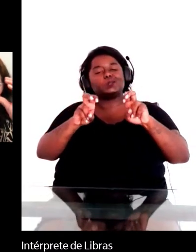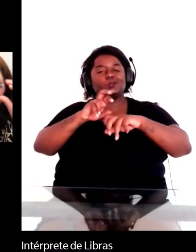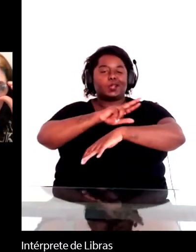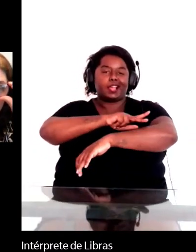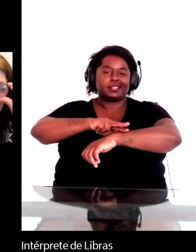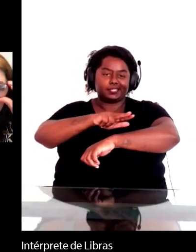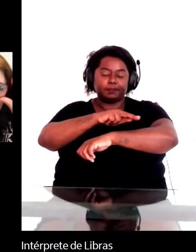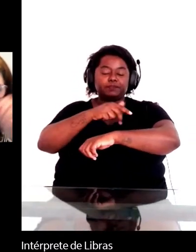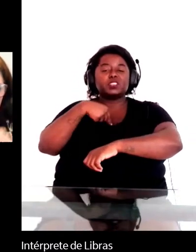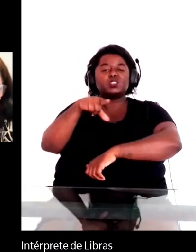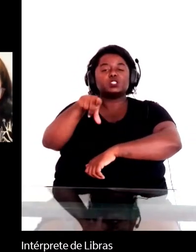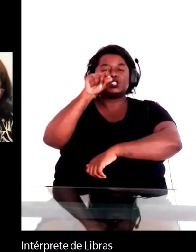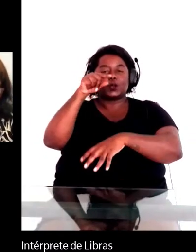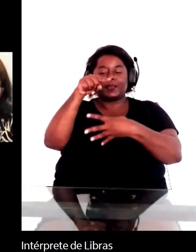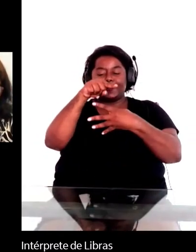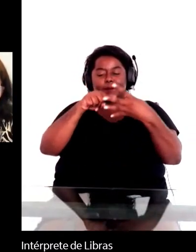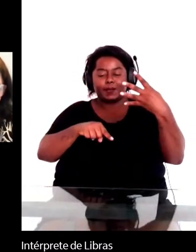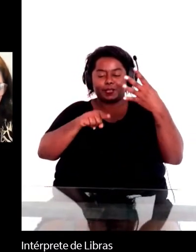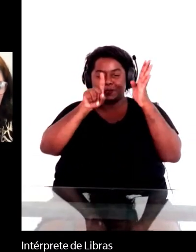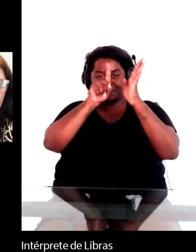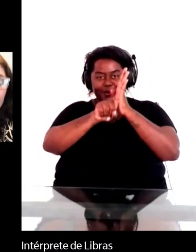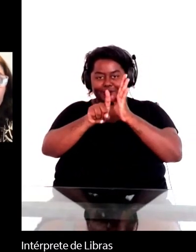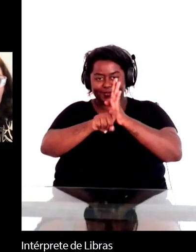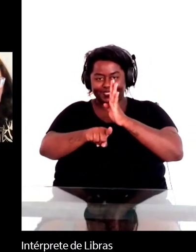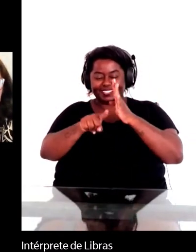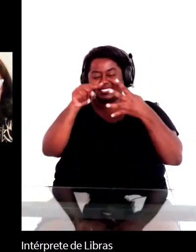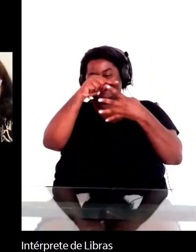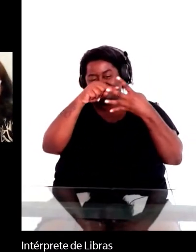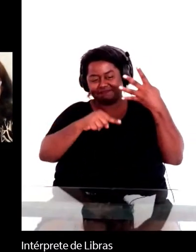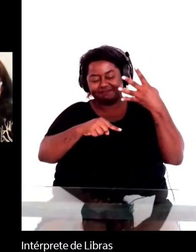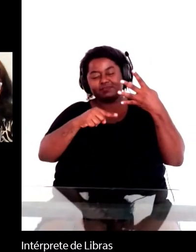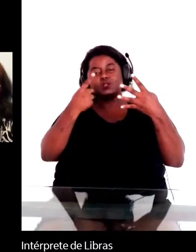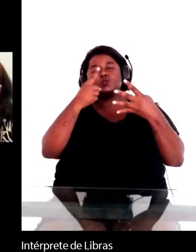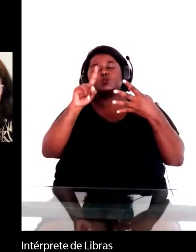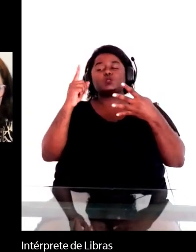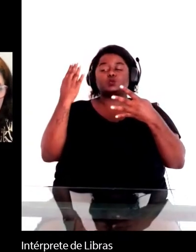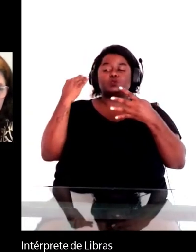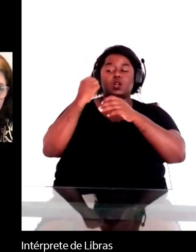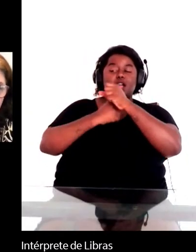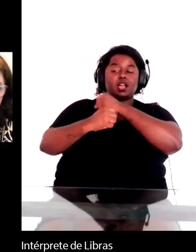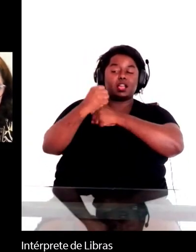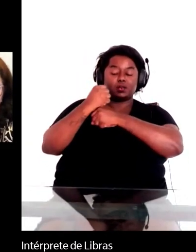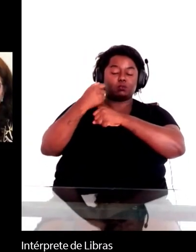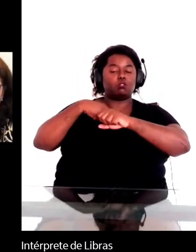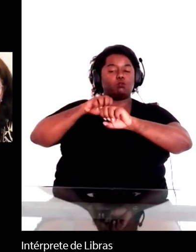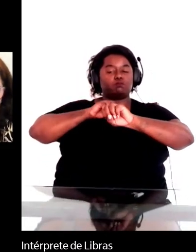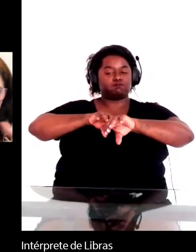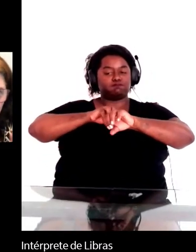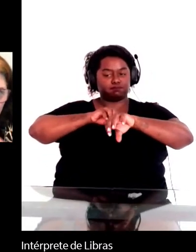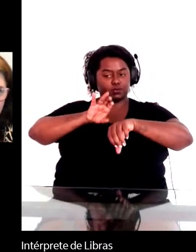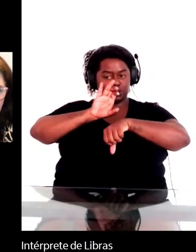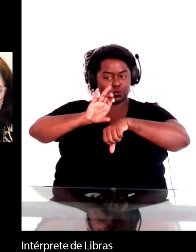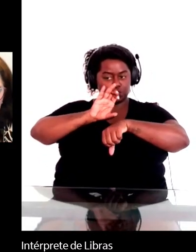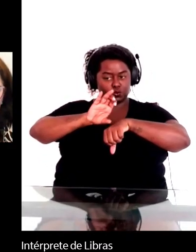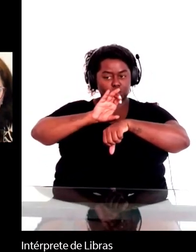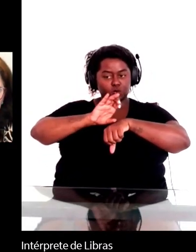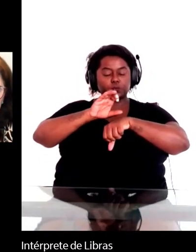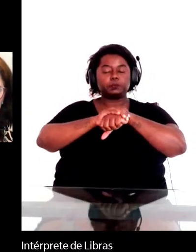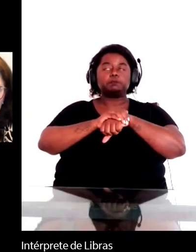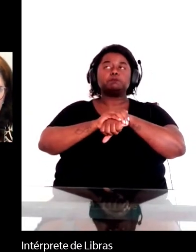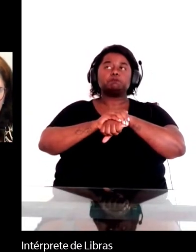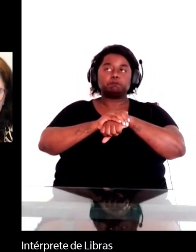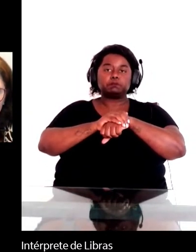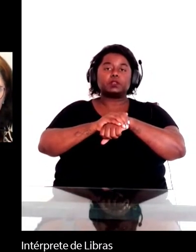perguntas do último ano que eu dei esse curso, em que vocês, em que eu, no primeiro,